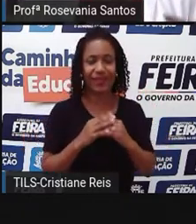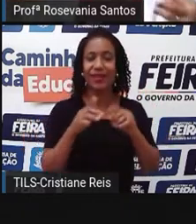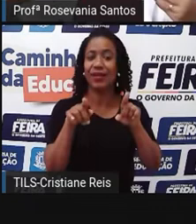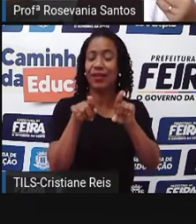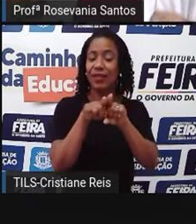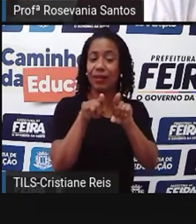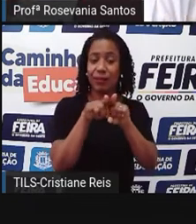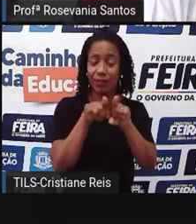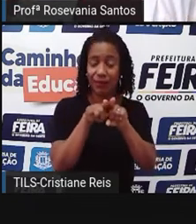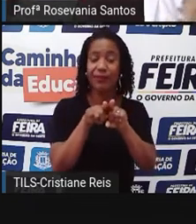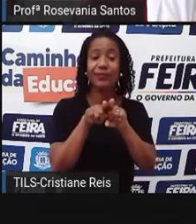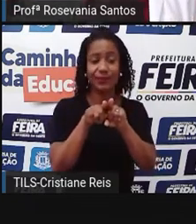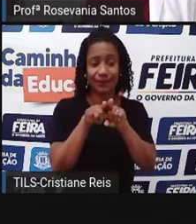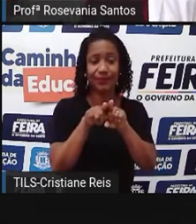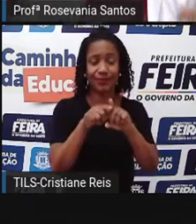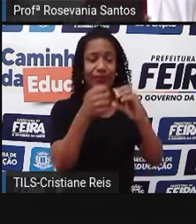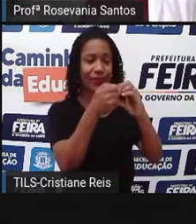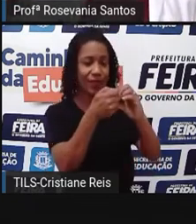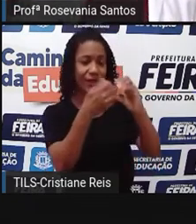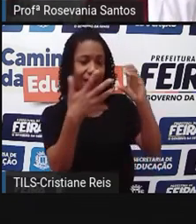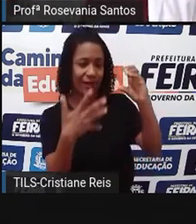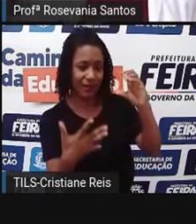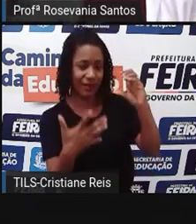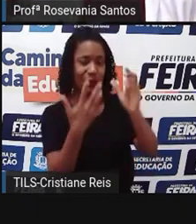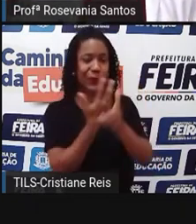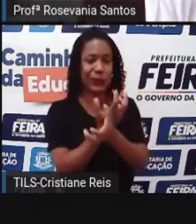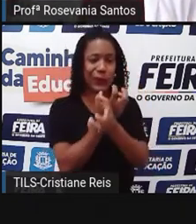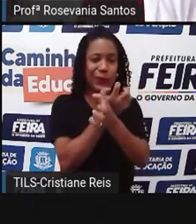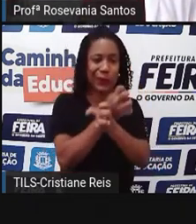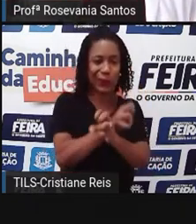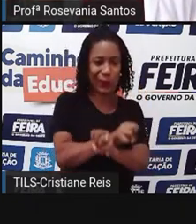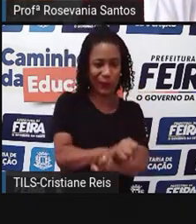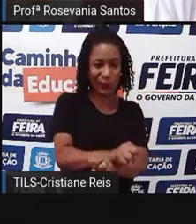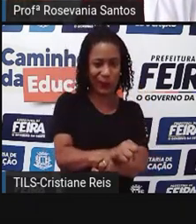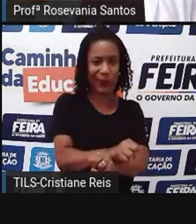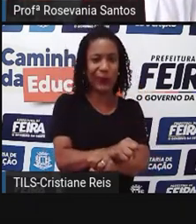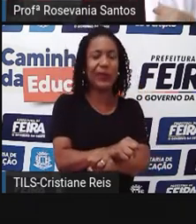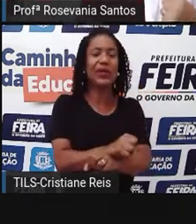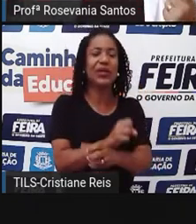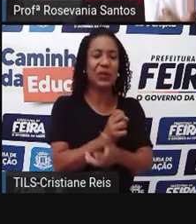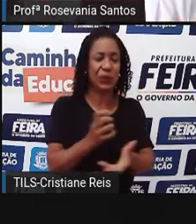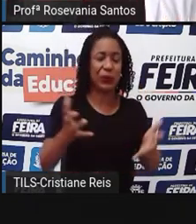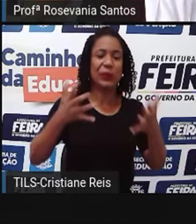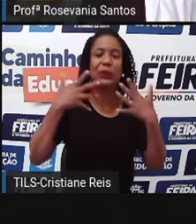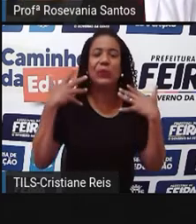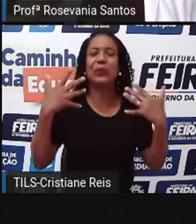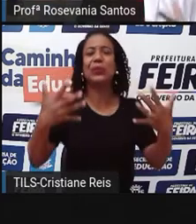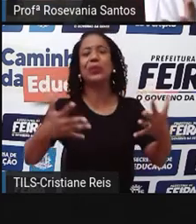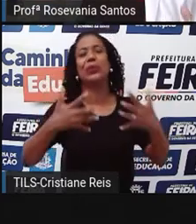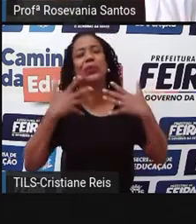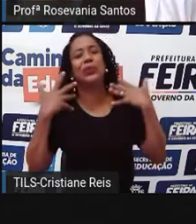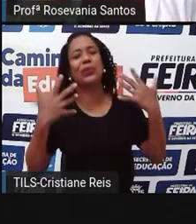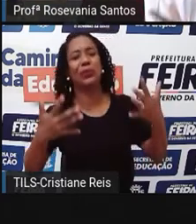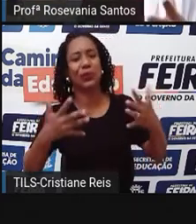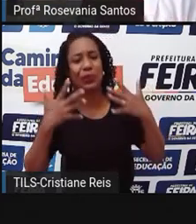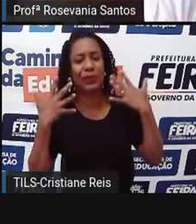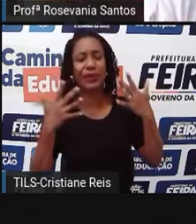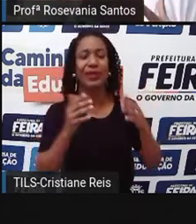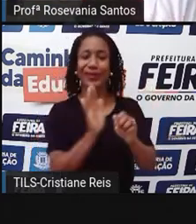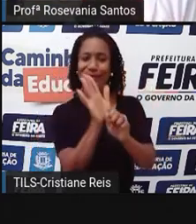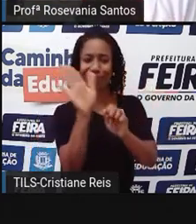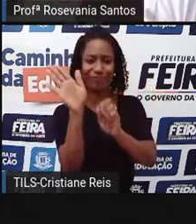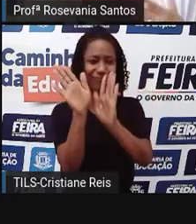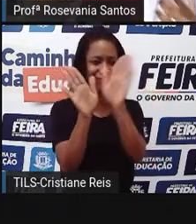seco, até característica de Sertão mesmo, com ovo, a palma, ovo a